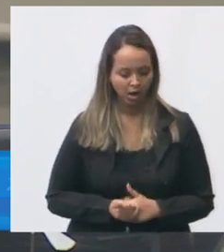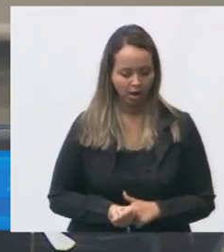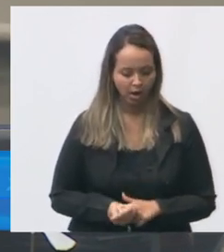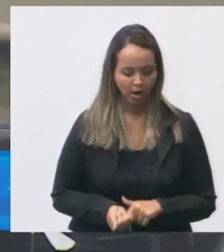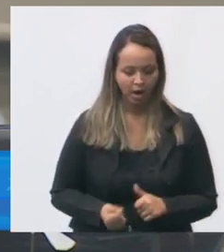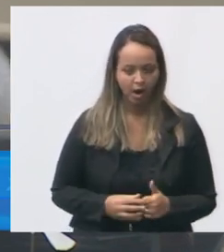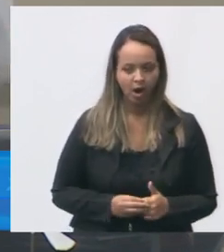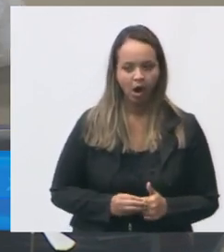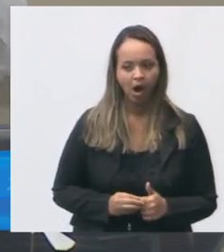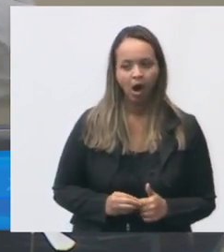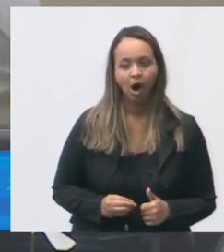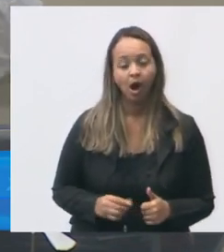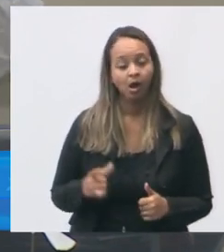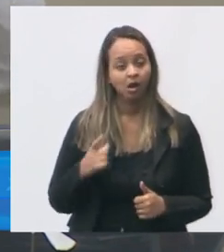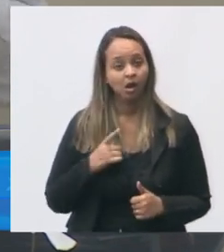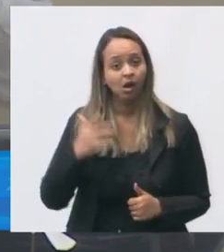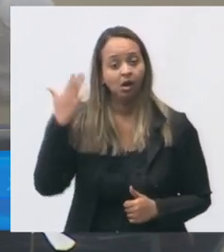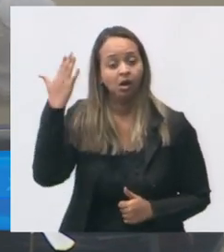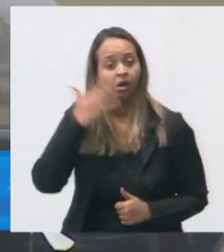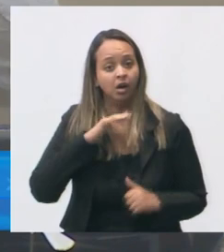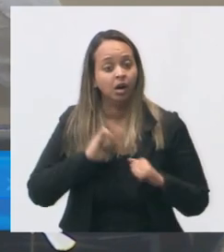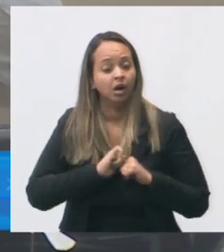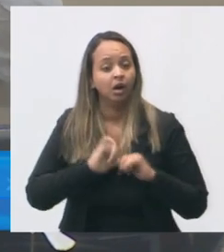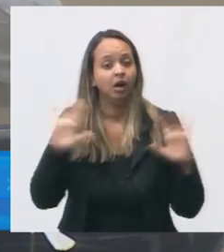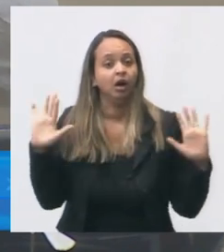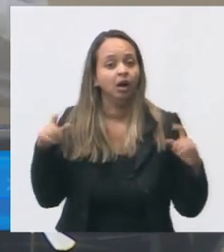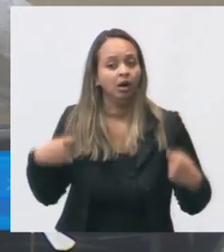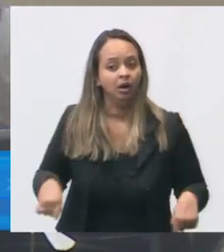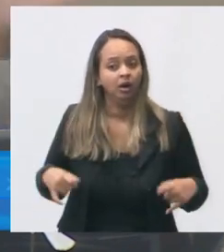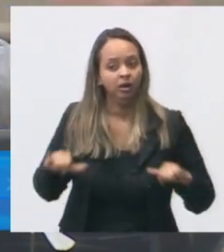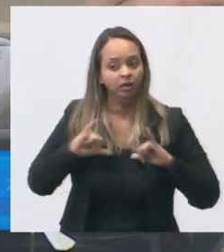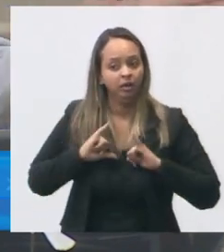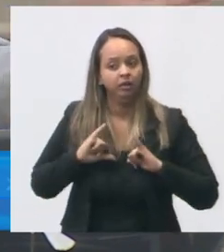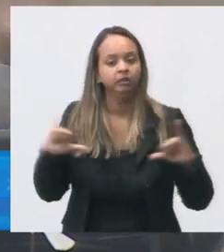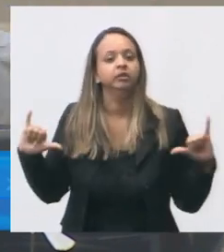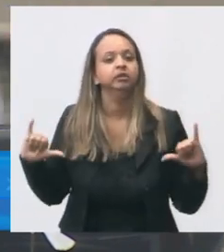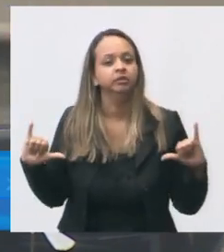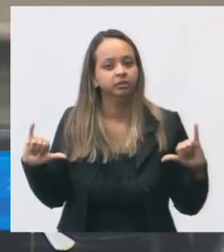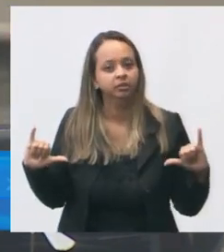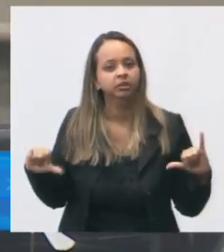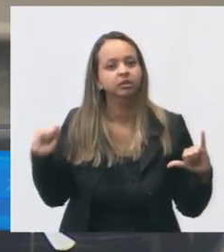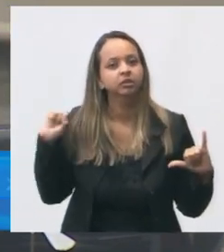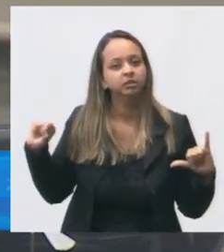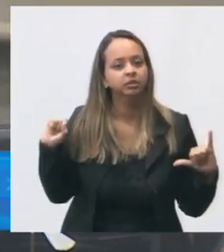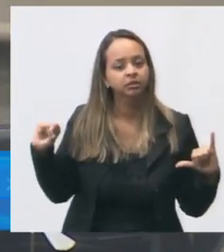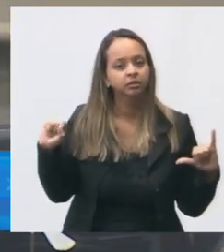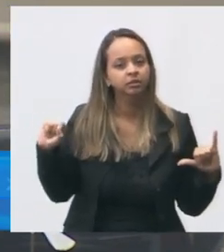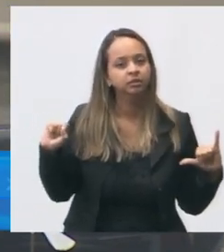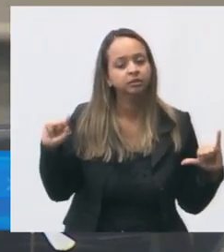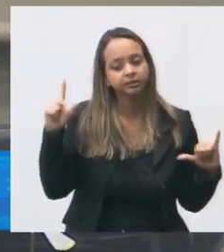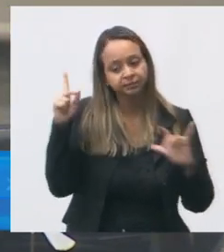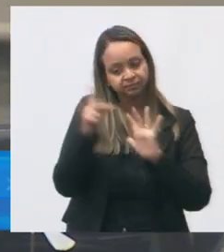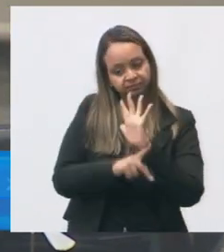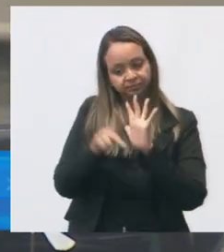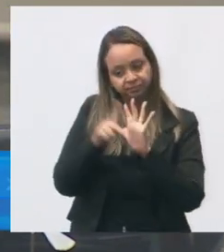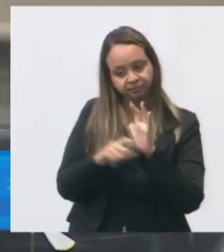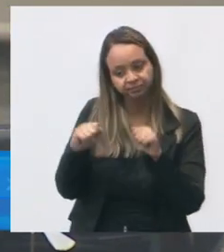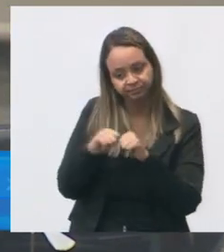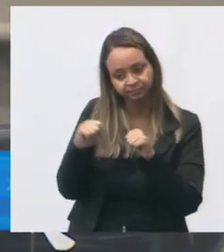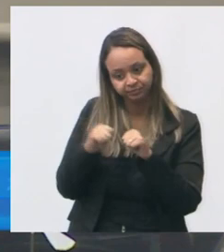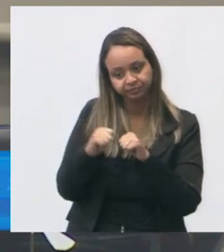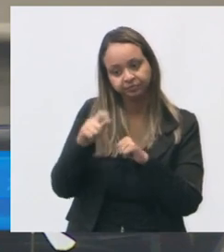de uma transparência na unidade que aquele projeto que a gente fez né a prefeitura implantar aquilo